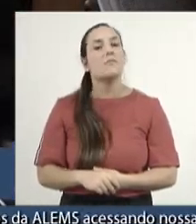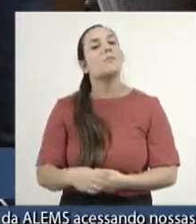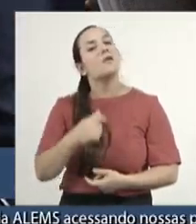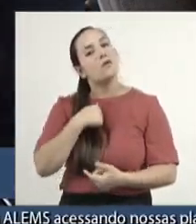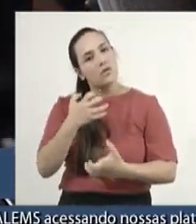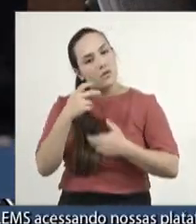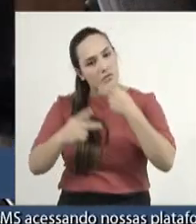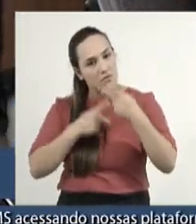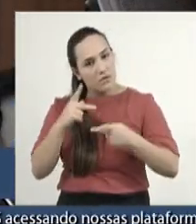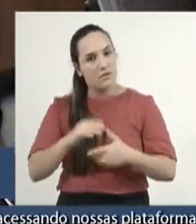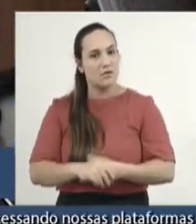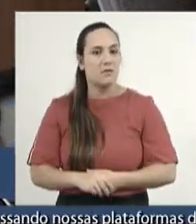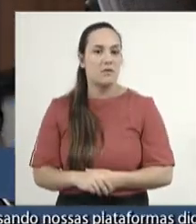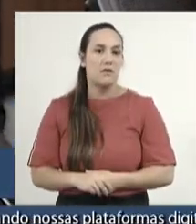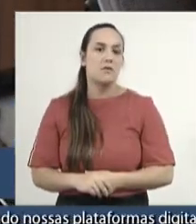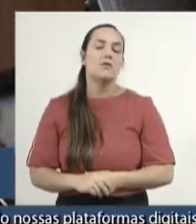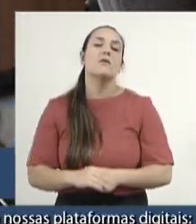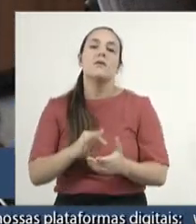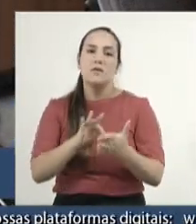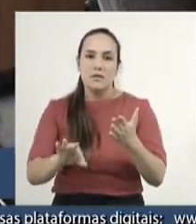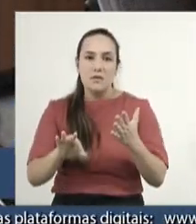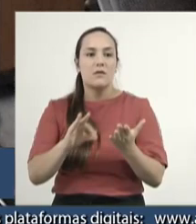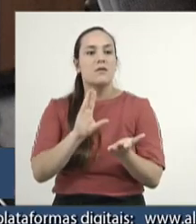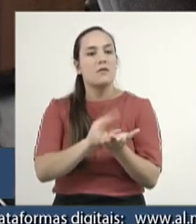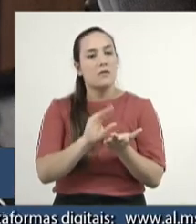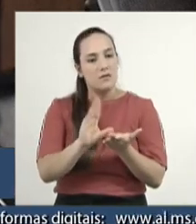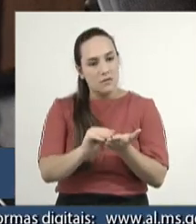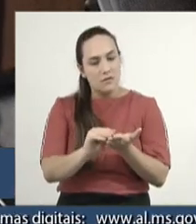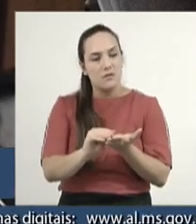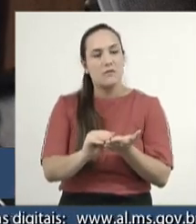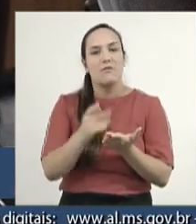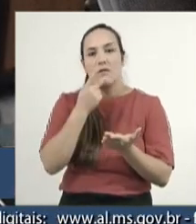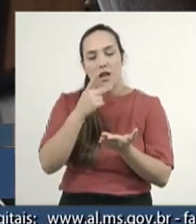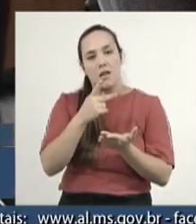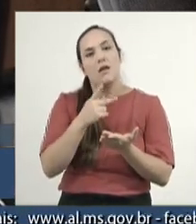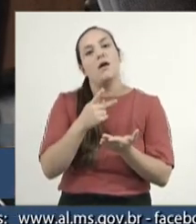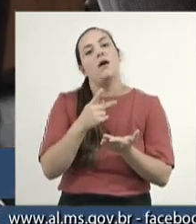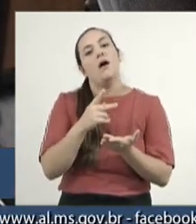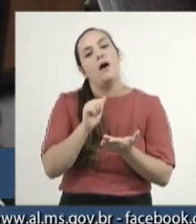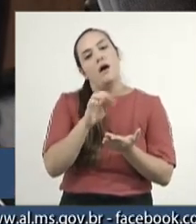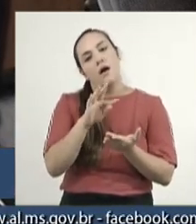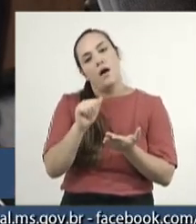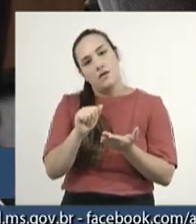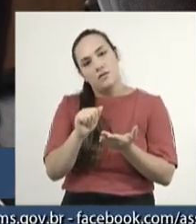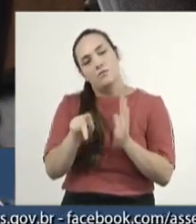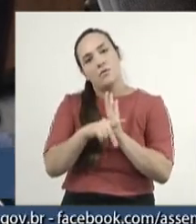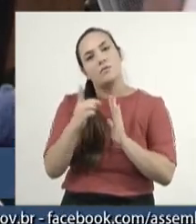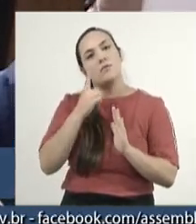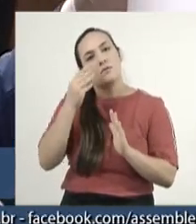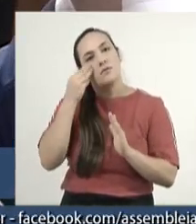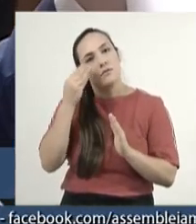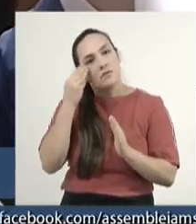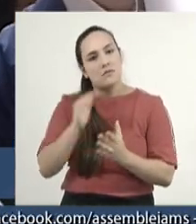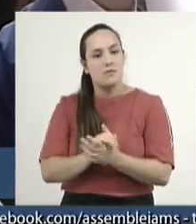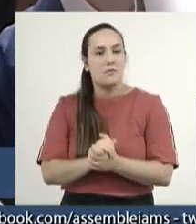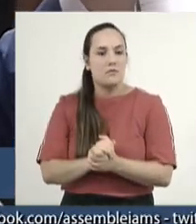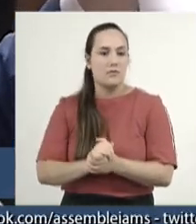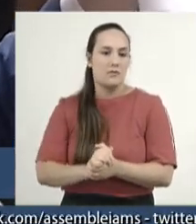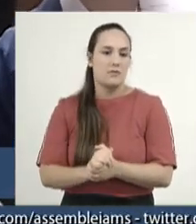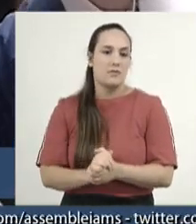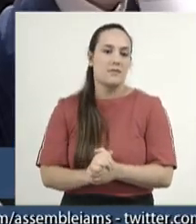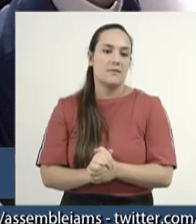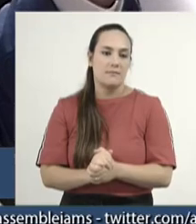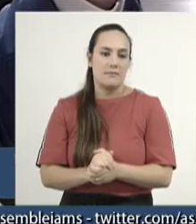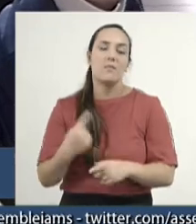registrar e consignar que ficasse registrado em ata a fala da deputada Mara, porque confirma a